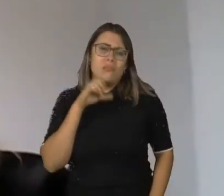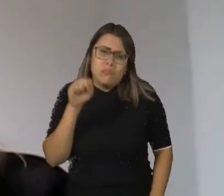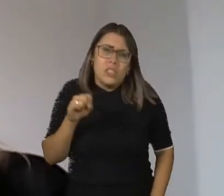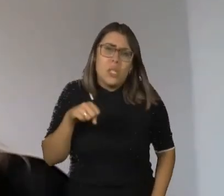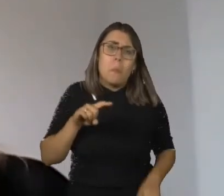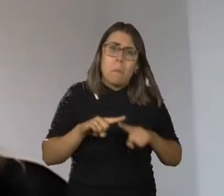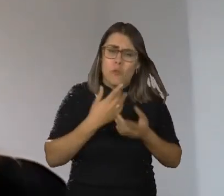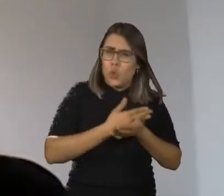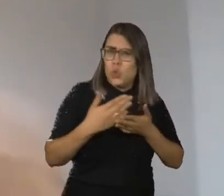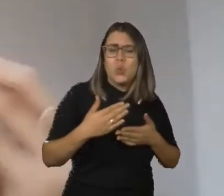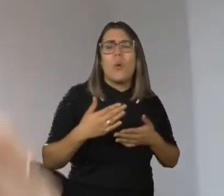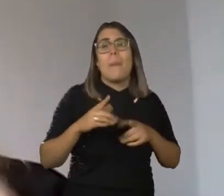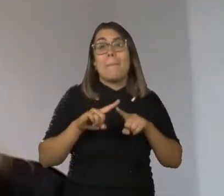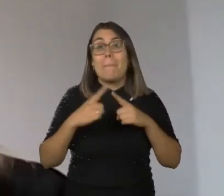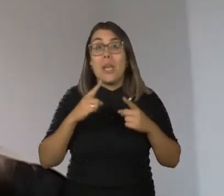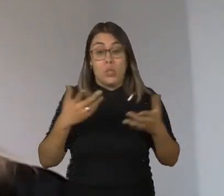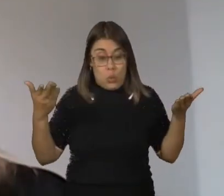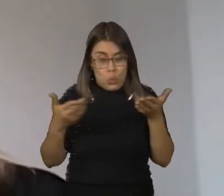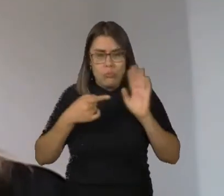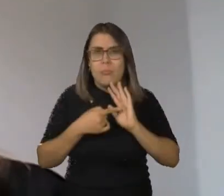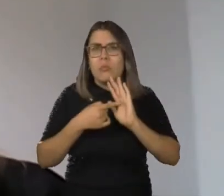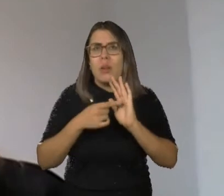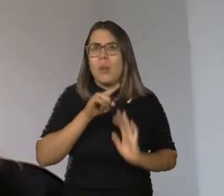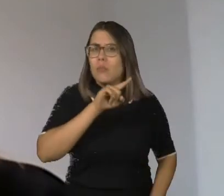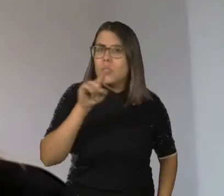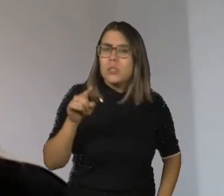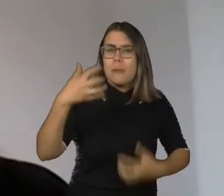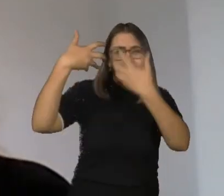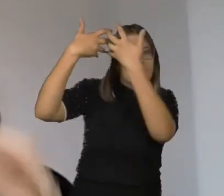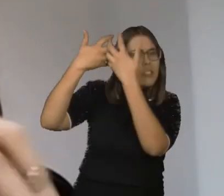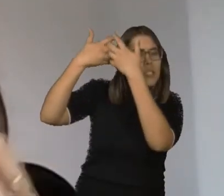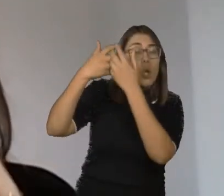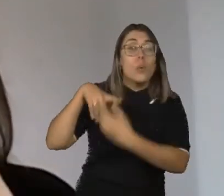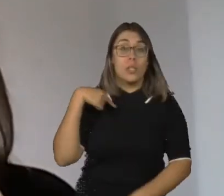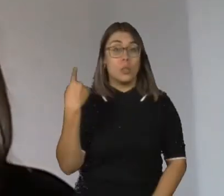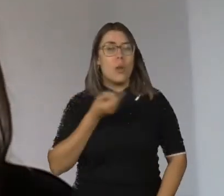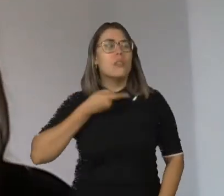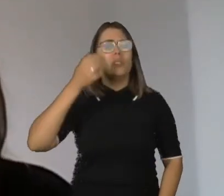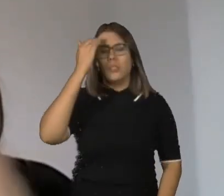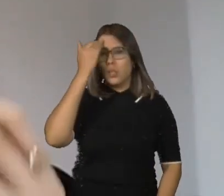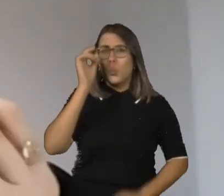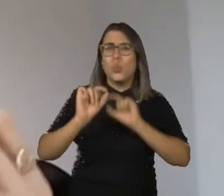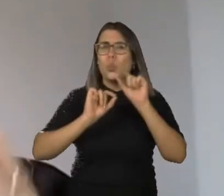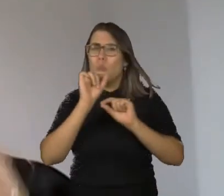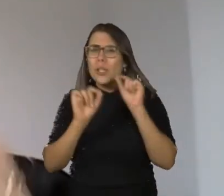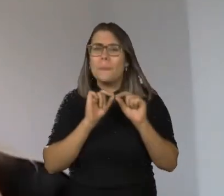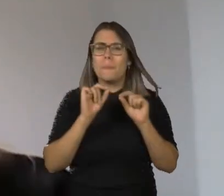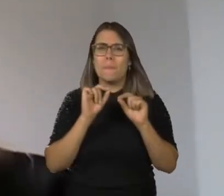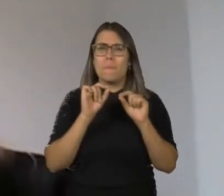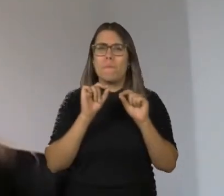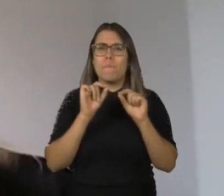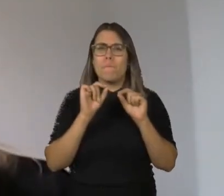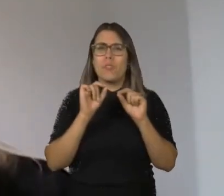continuar a existir. O que eu proponho aqui, com essa reflexão, é que a gente entenda que o que é tido como